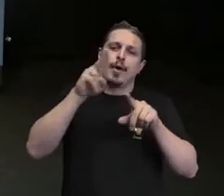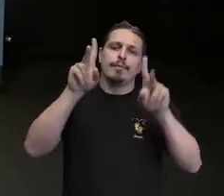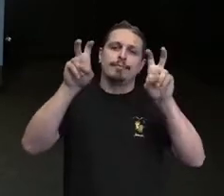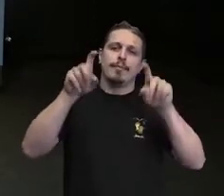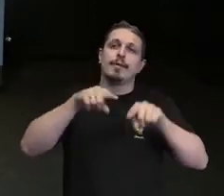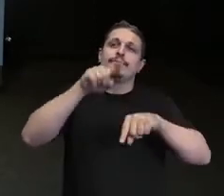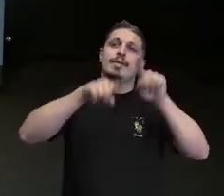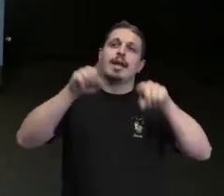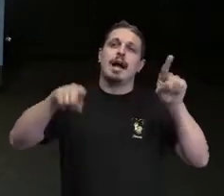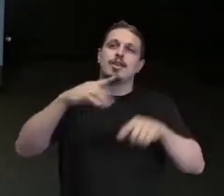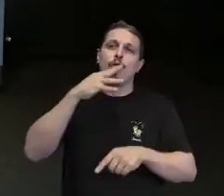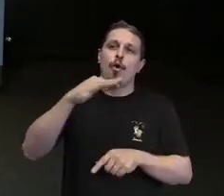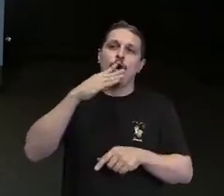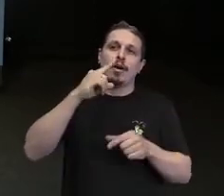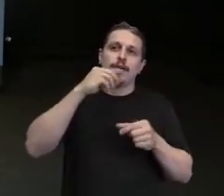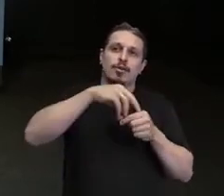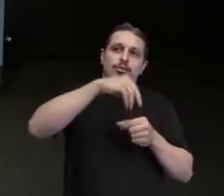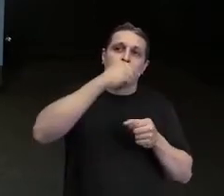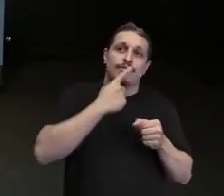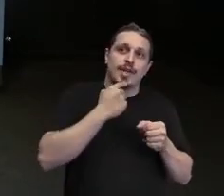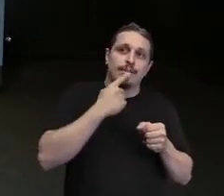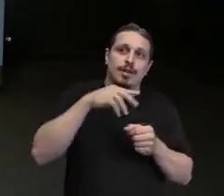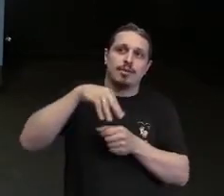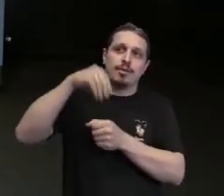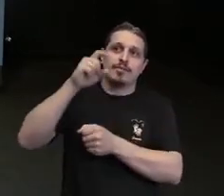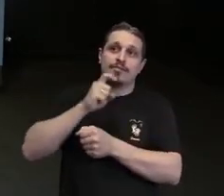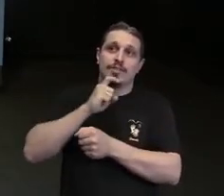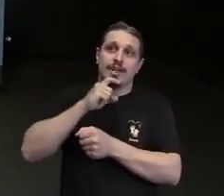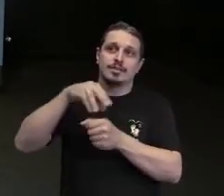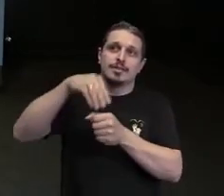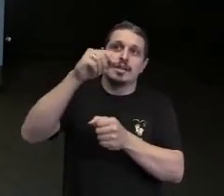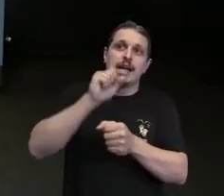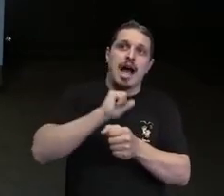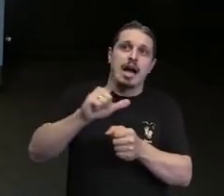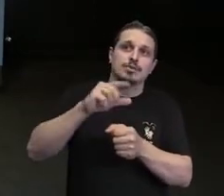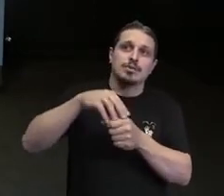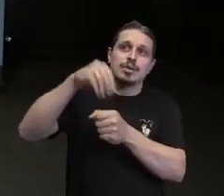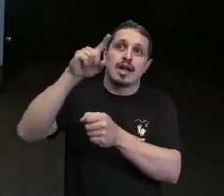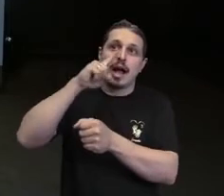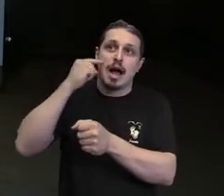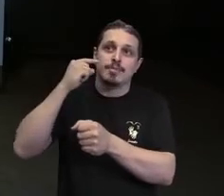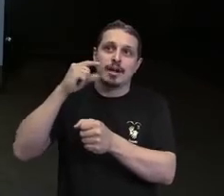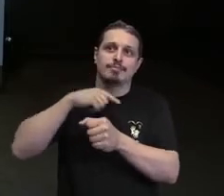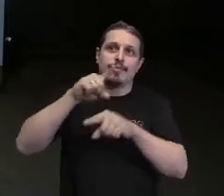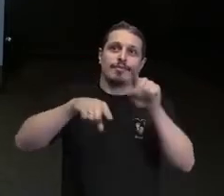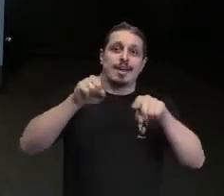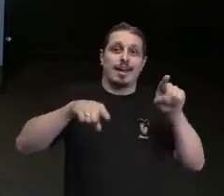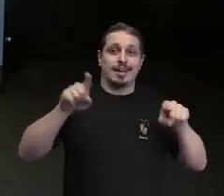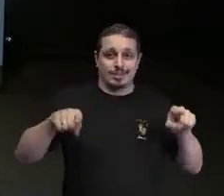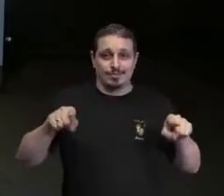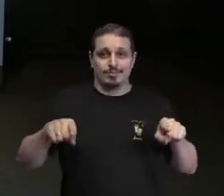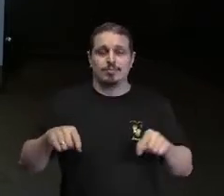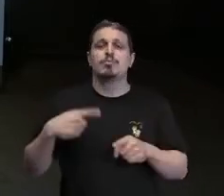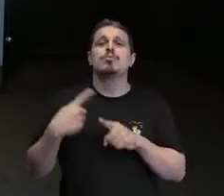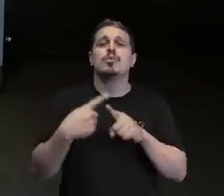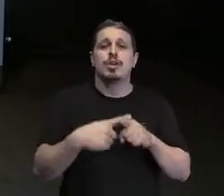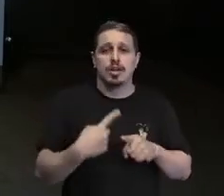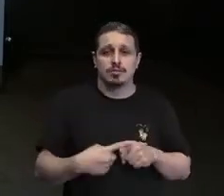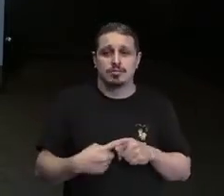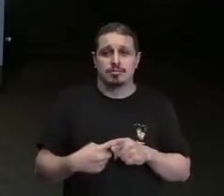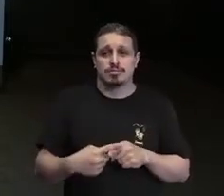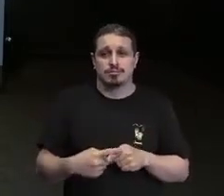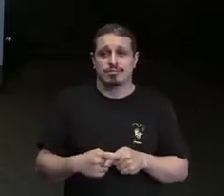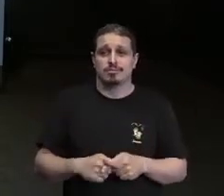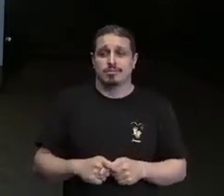é exatamente essa diferença que compõe este processo. É importante a gente pensar, e a gente traz as sementes de novo,